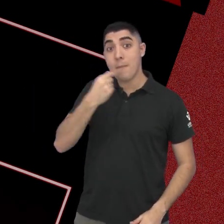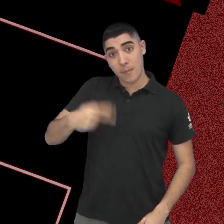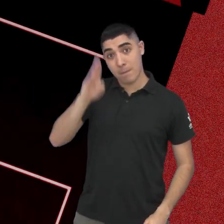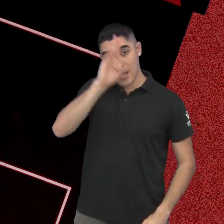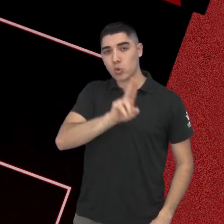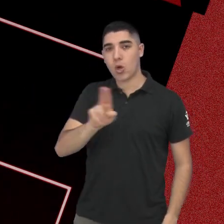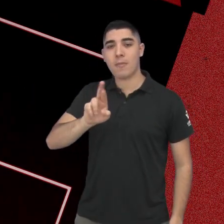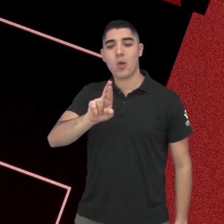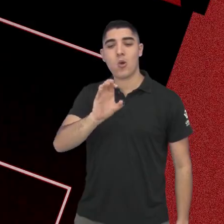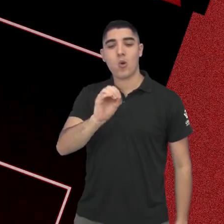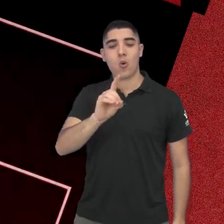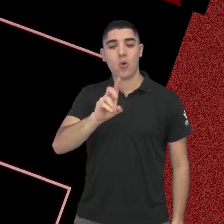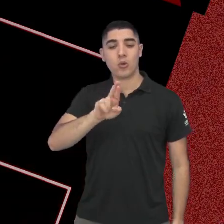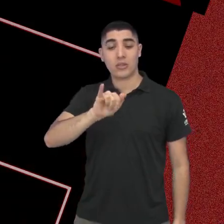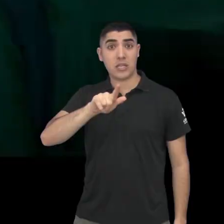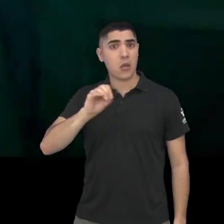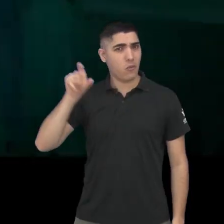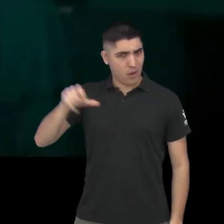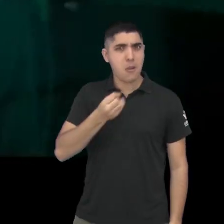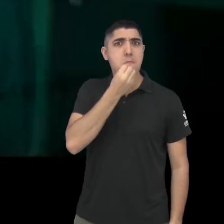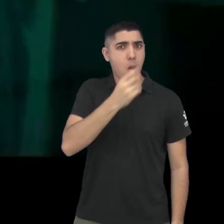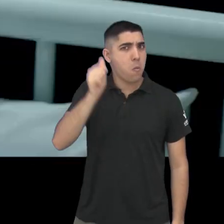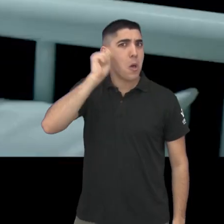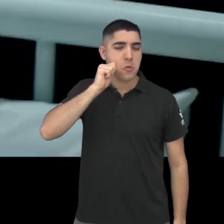muito, mas muito bem nesse papel.